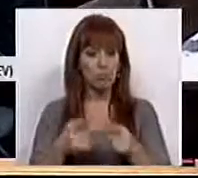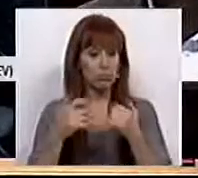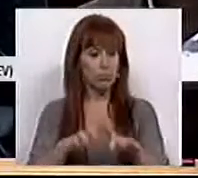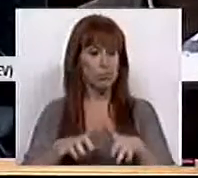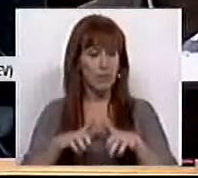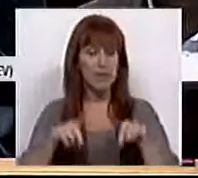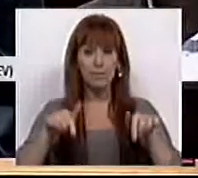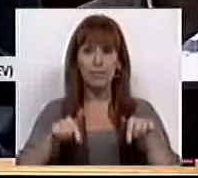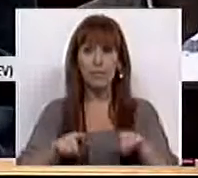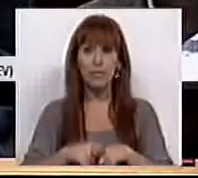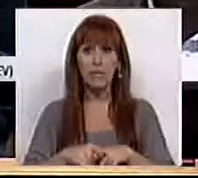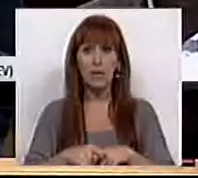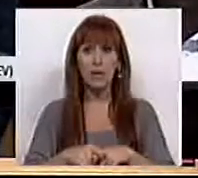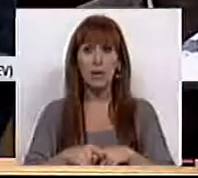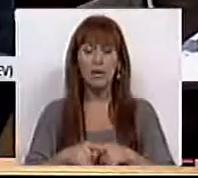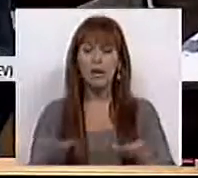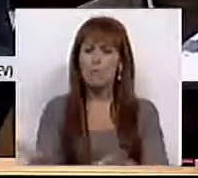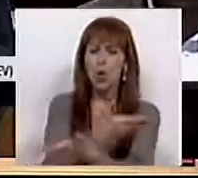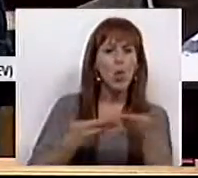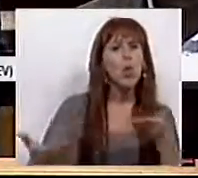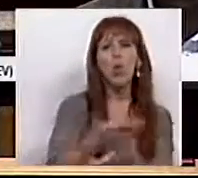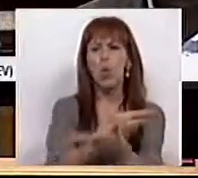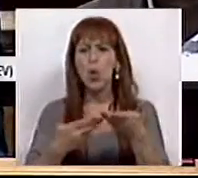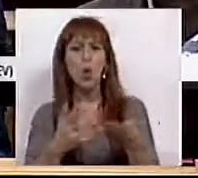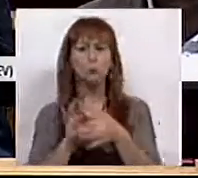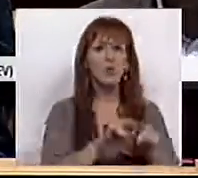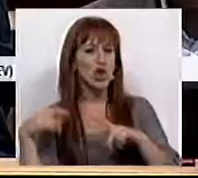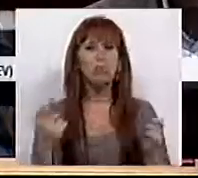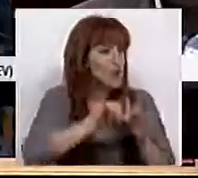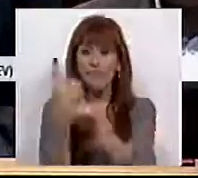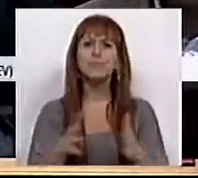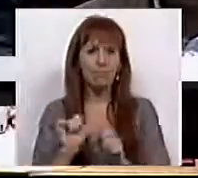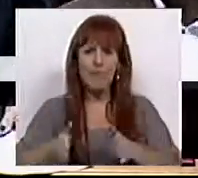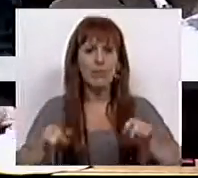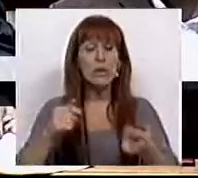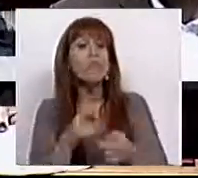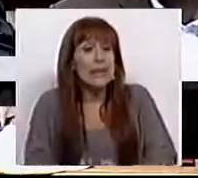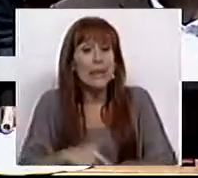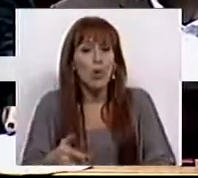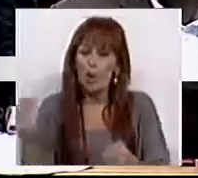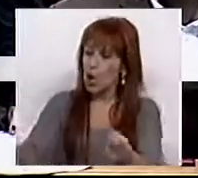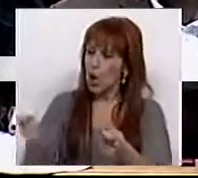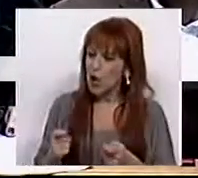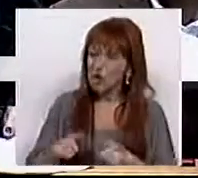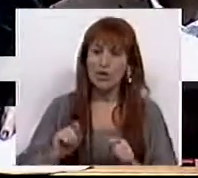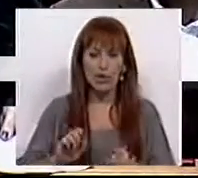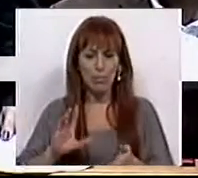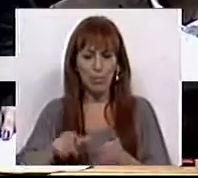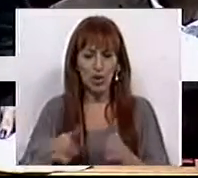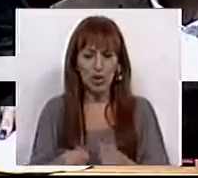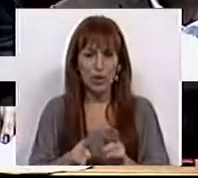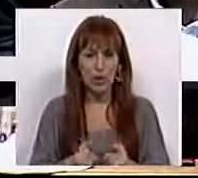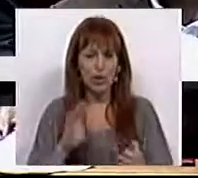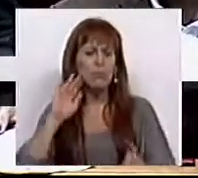Parlamento, tanta interação e tanta proposição. Isto é um projeto de lei